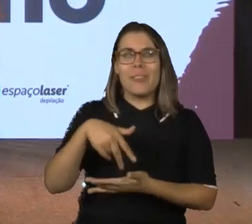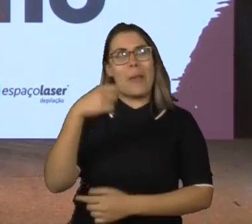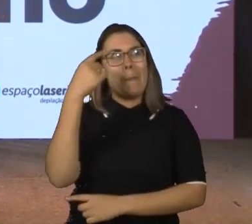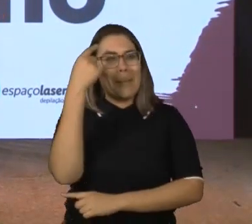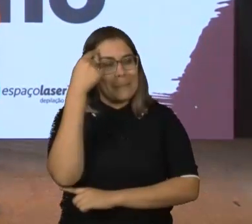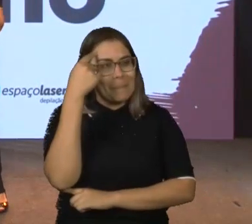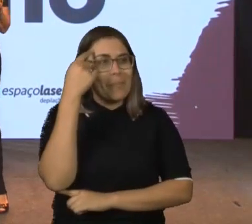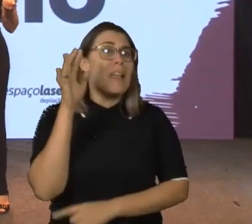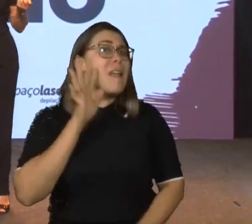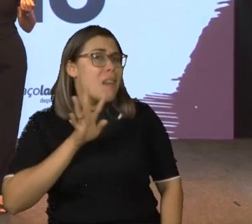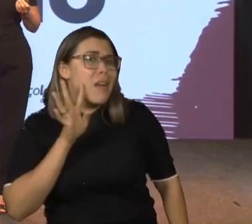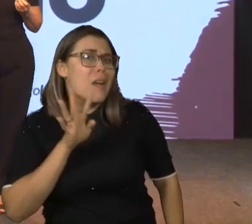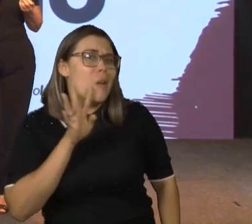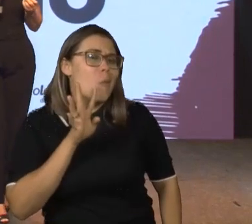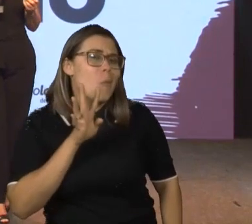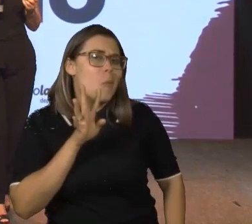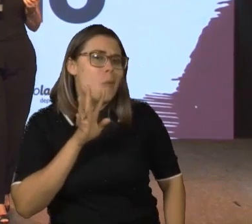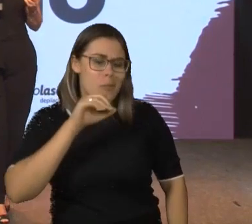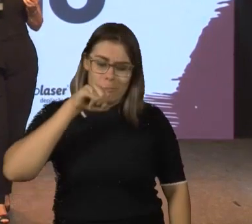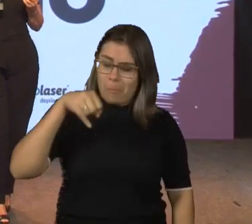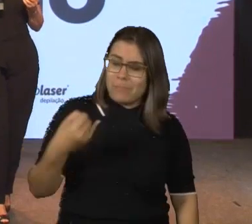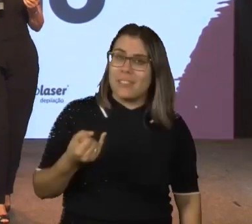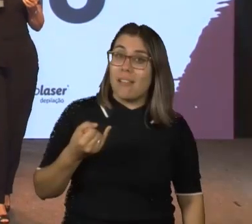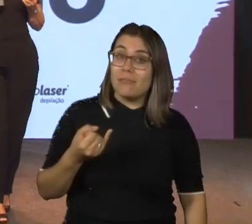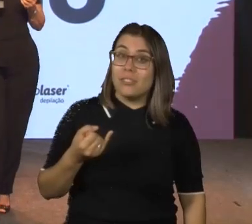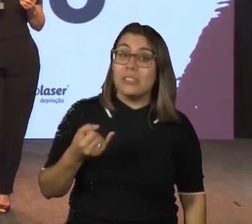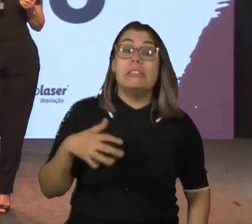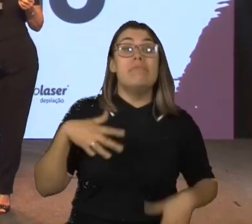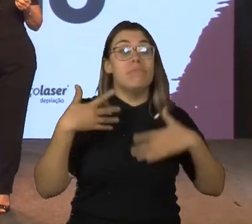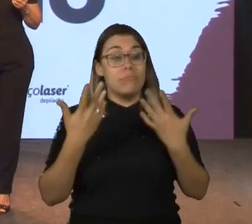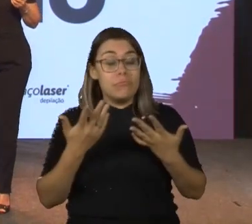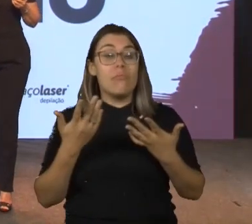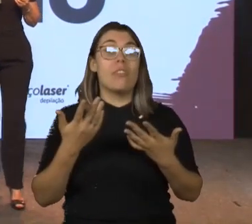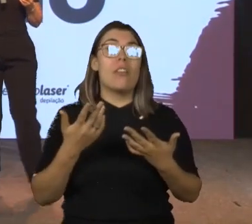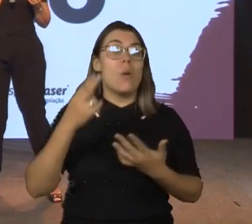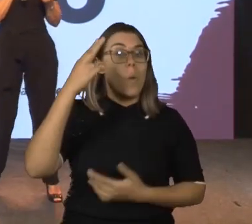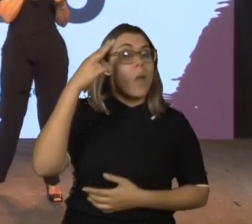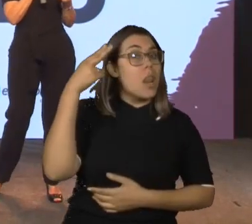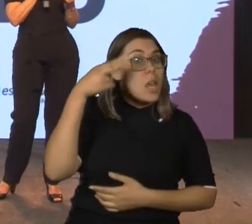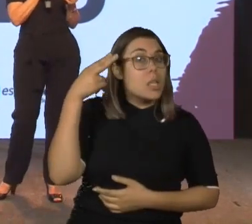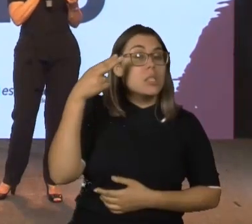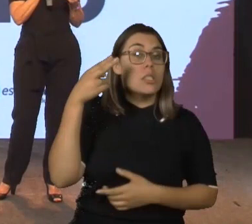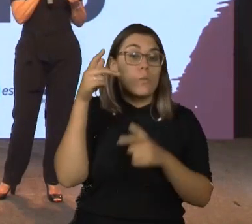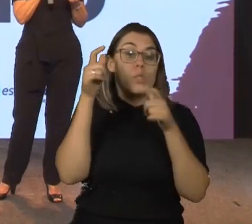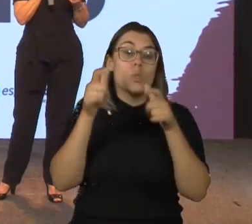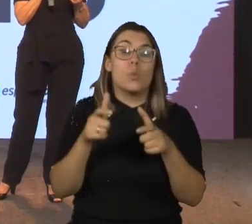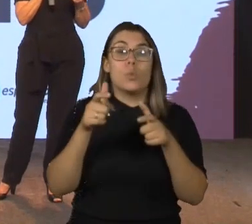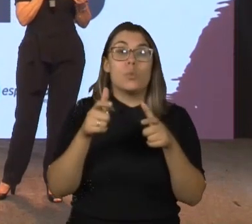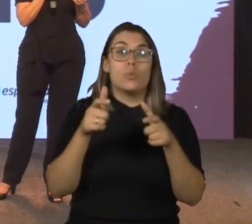pensei e falei assim, que legal, vai ser uma oportunidade. Aí ele me disse, então, Nancy, você vai fazer parte do núcleo